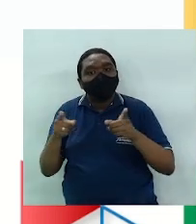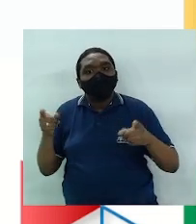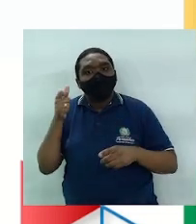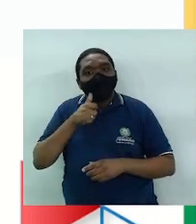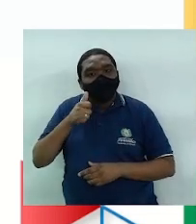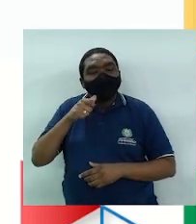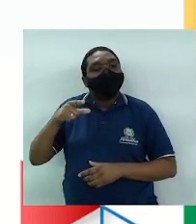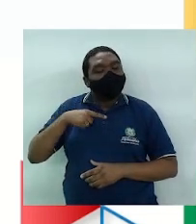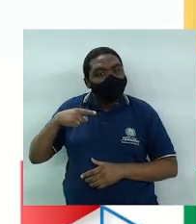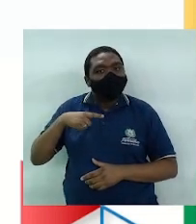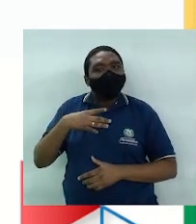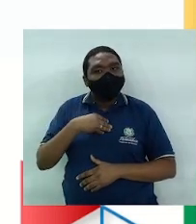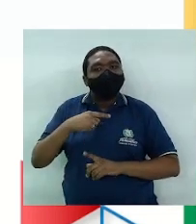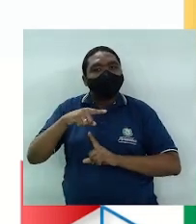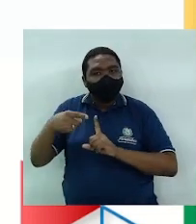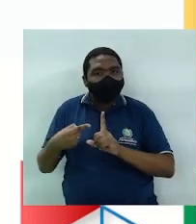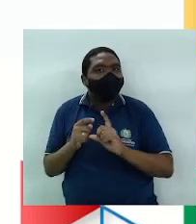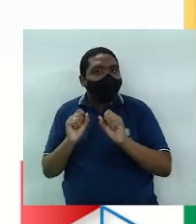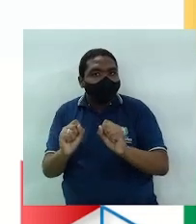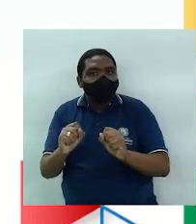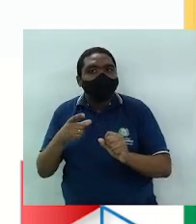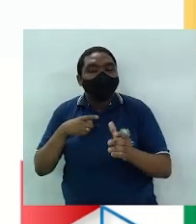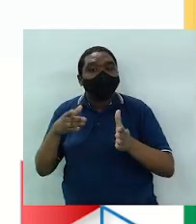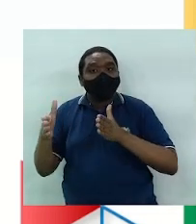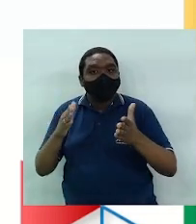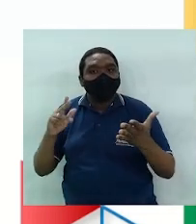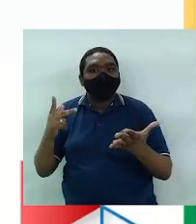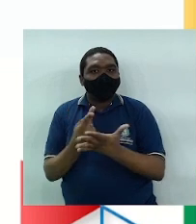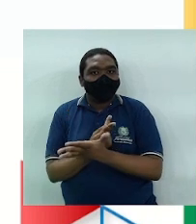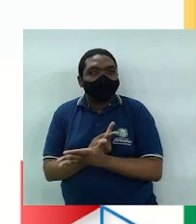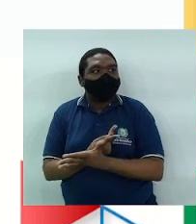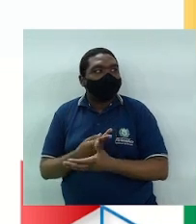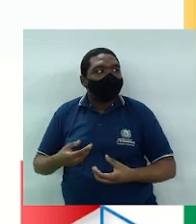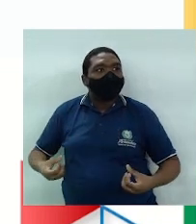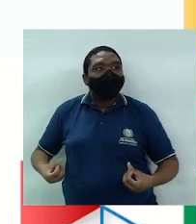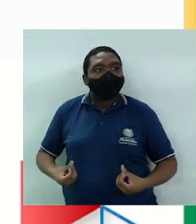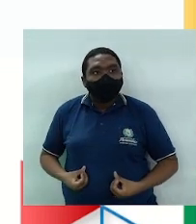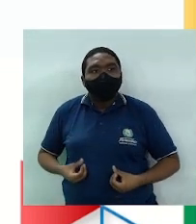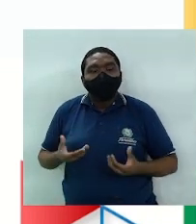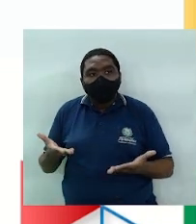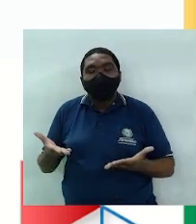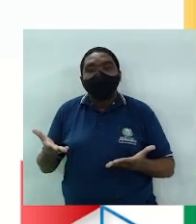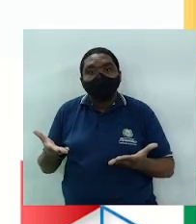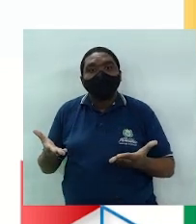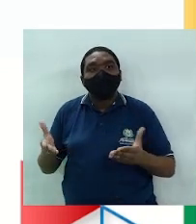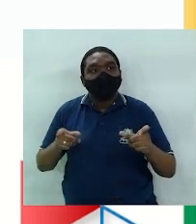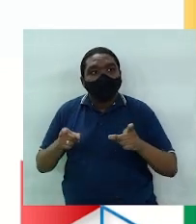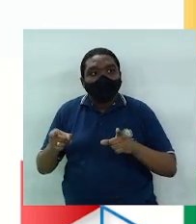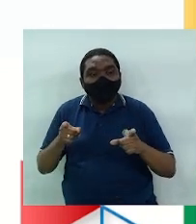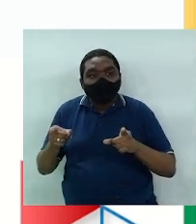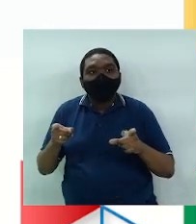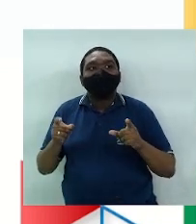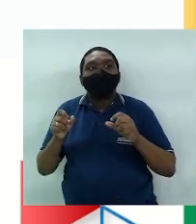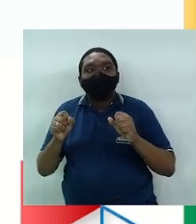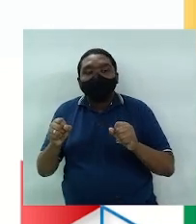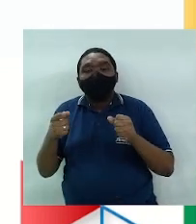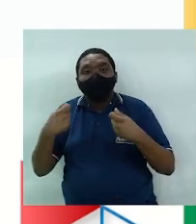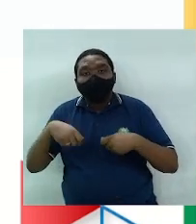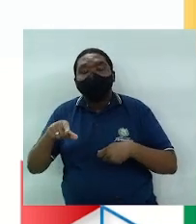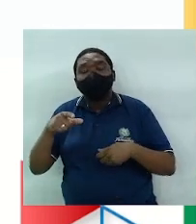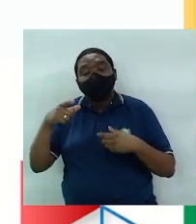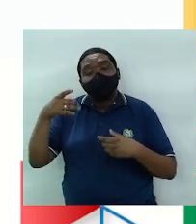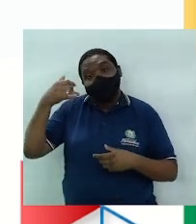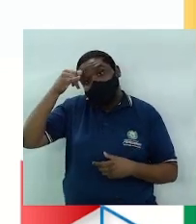fértil, ou seja, o período em que ocorre a ovulação. Neste período, ela deve evitar ter relações